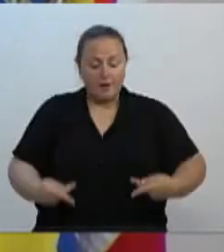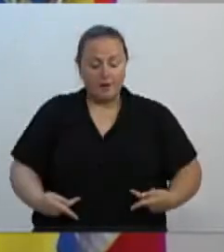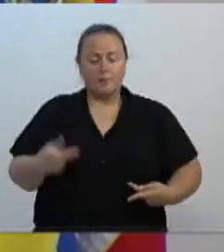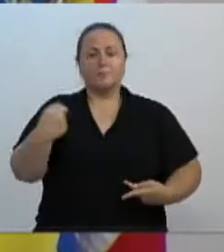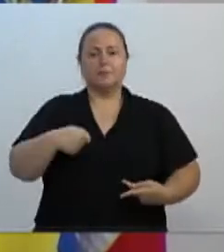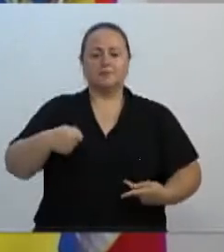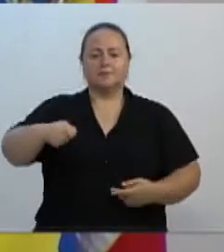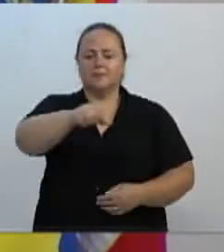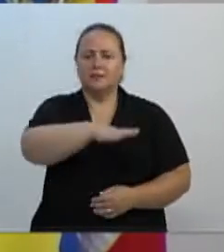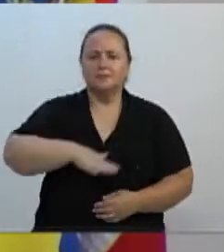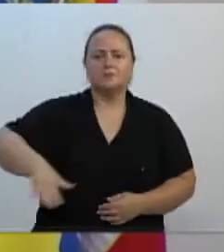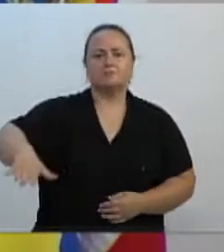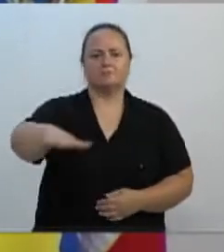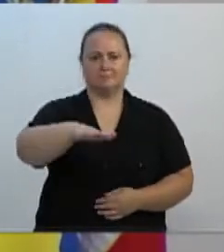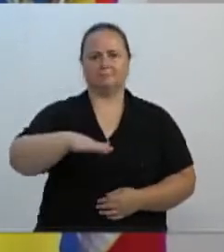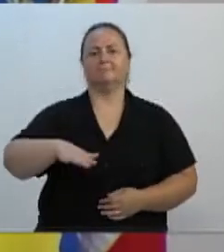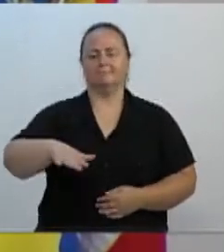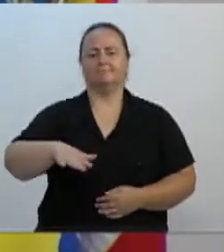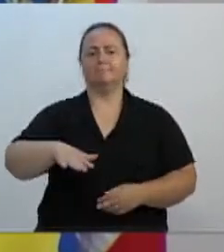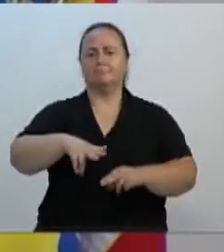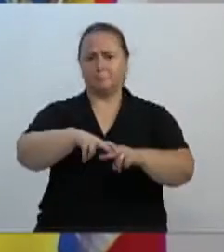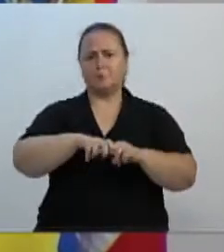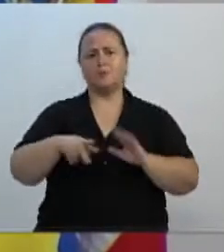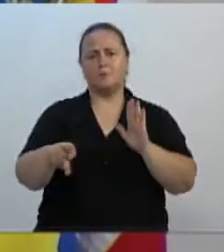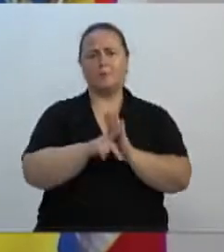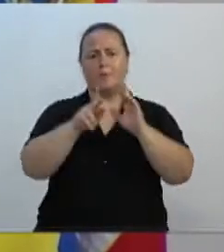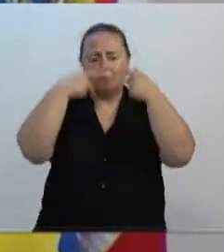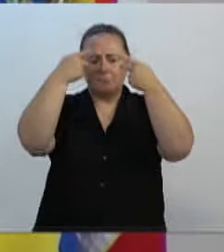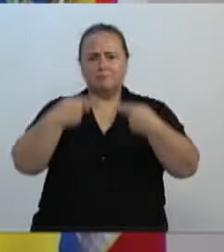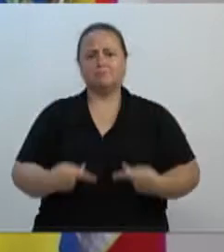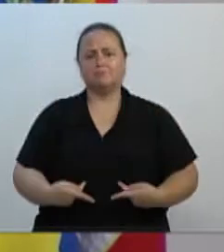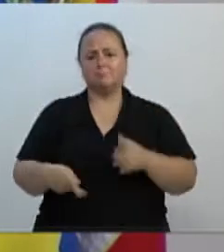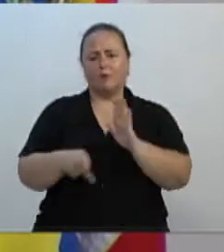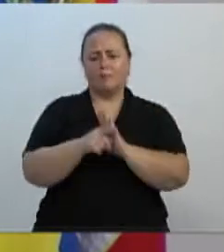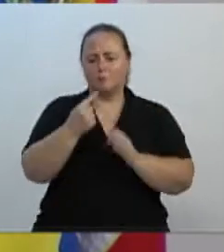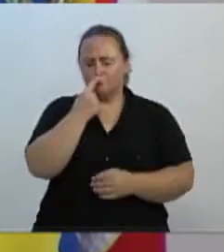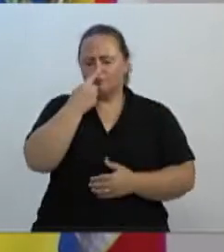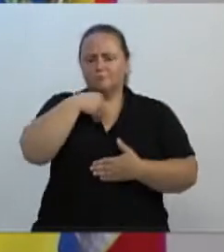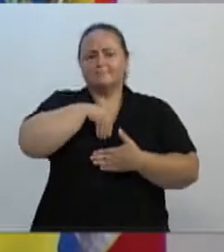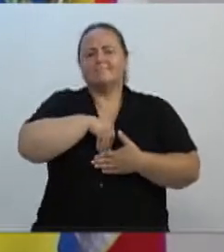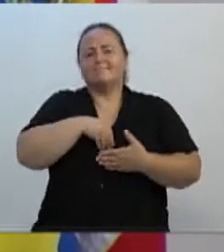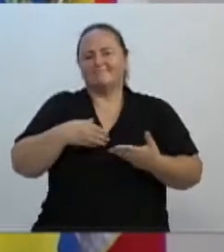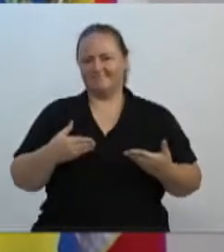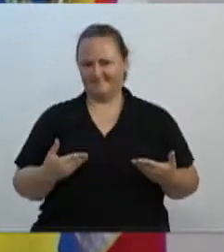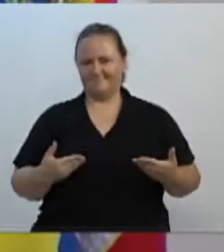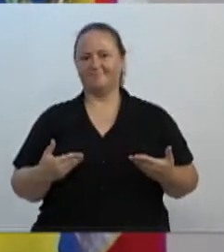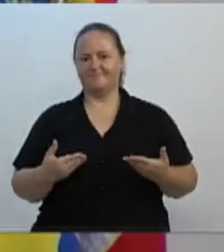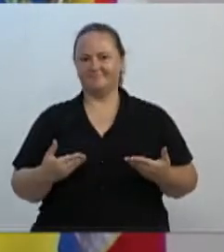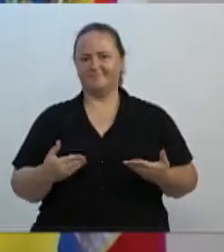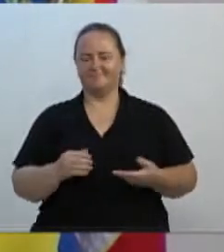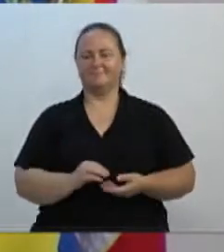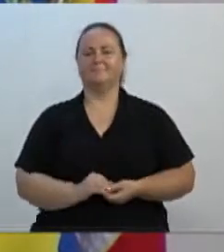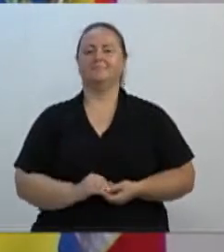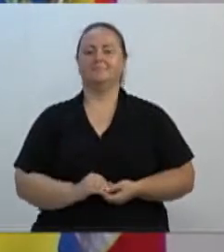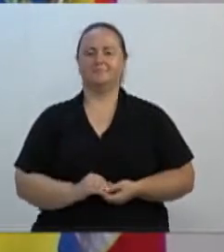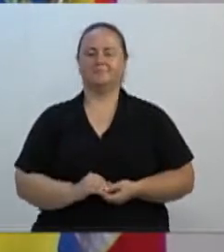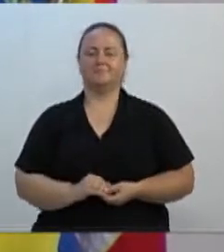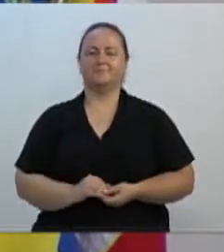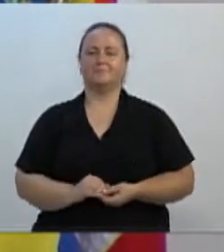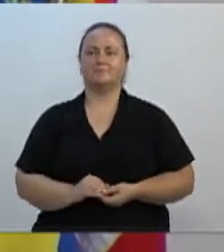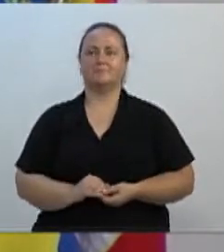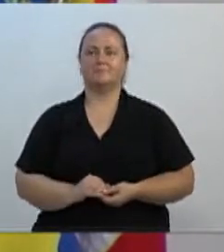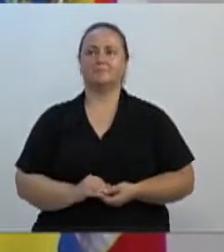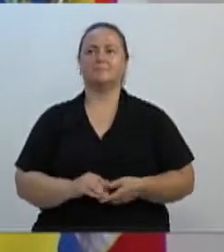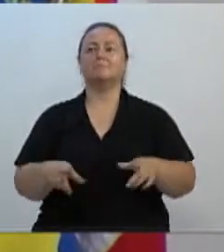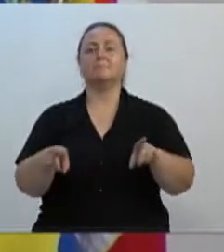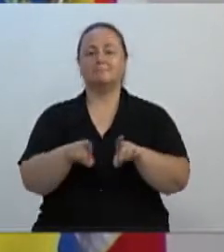dada a condição de sua própria natureza e de sua própria existência. Faço aqui uma menção também do meu